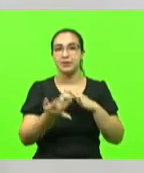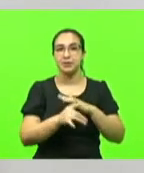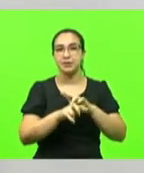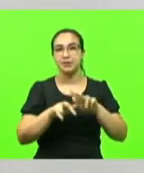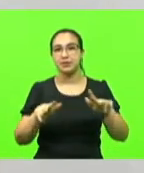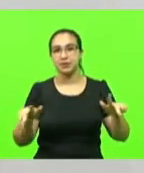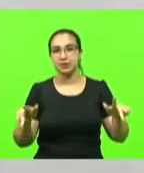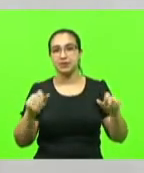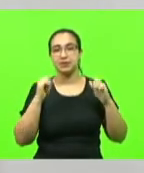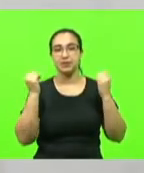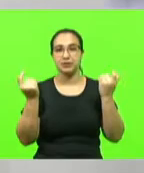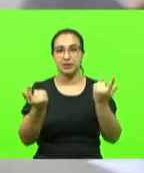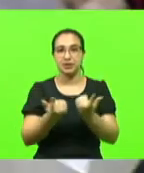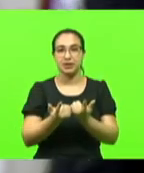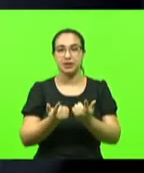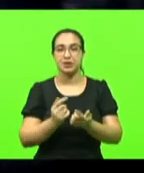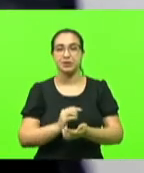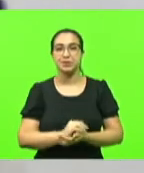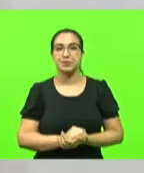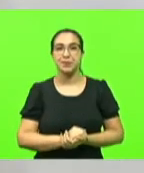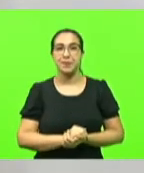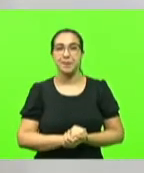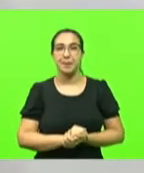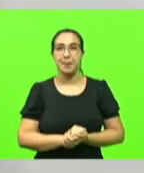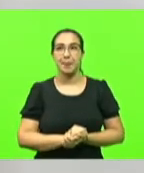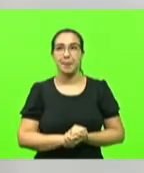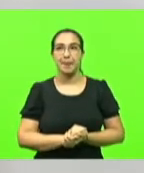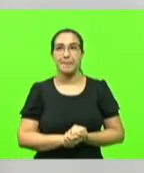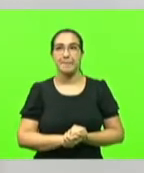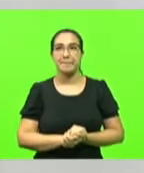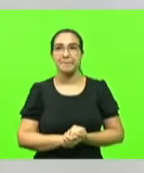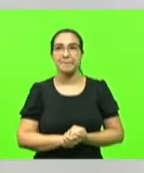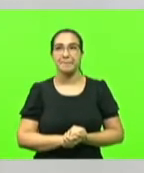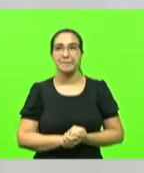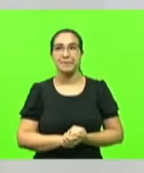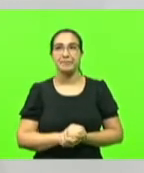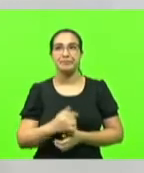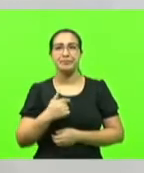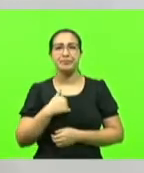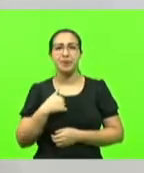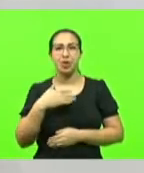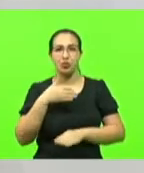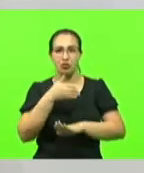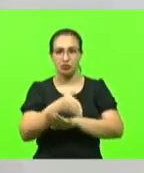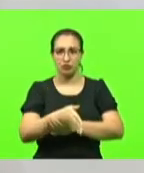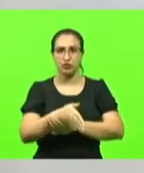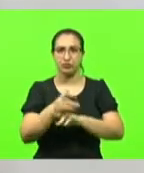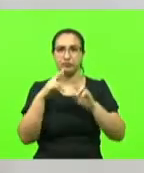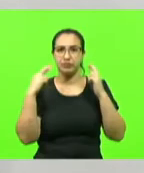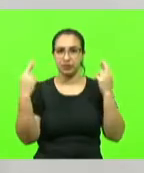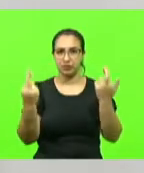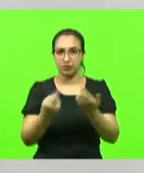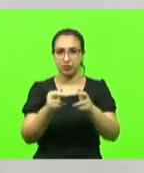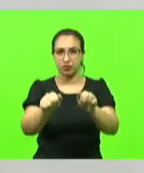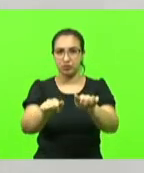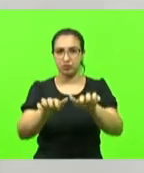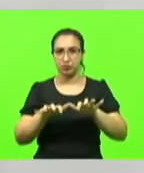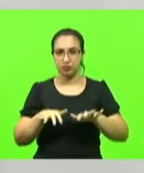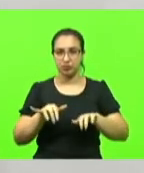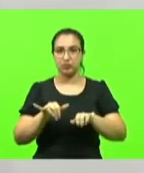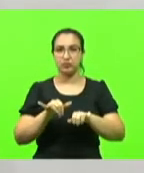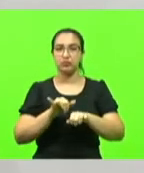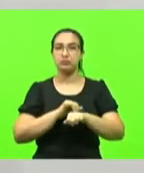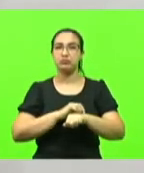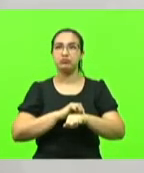da assembleia legislativa de Santa Catarina eu estive numa audiência com o engenheiro Neio